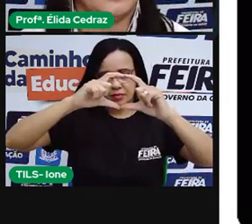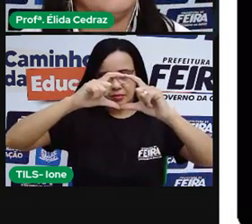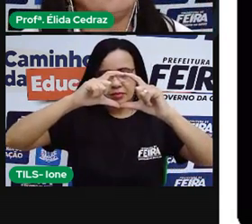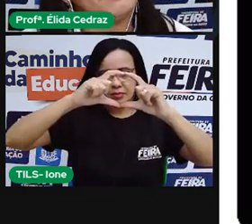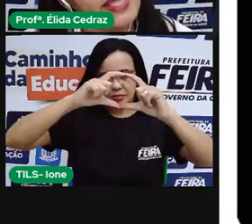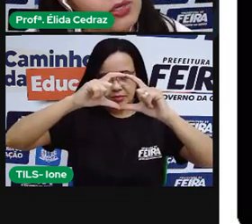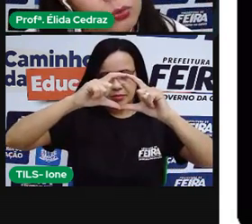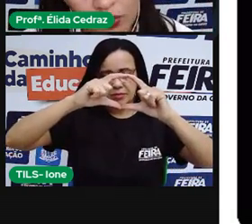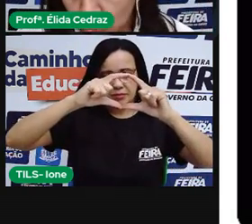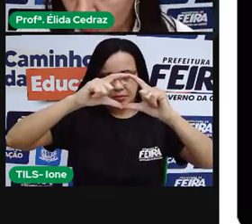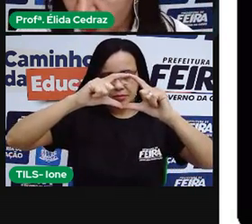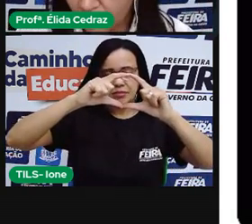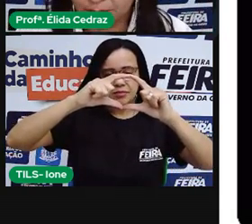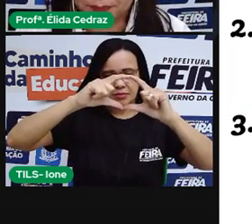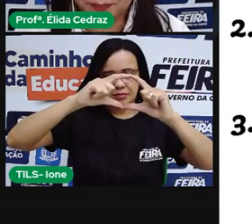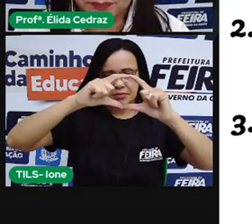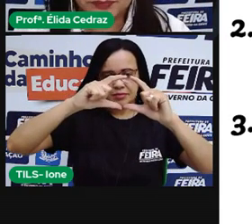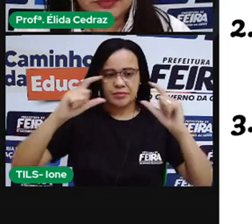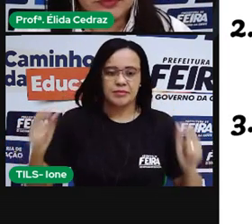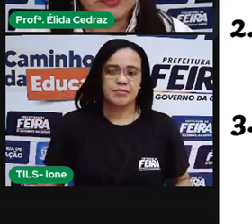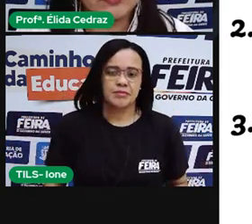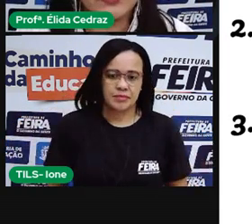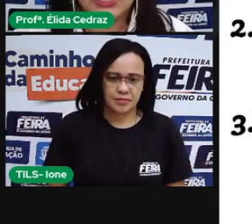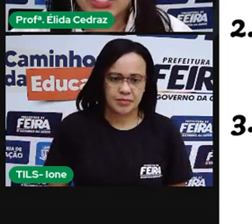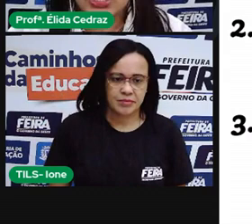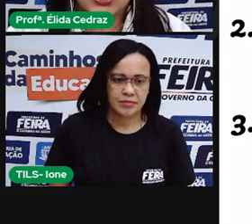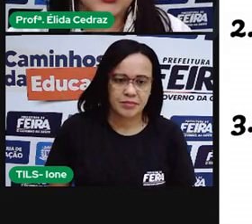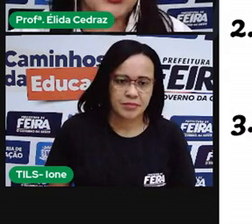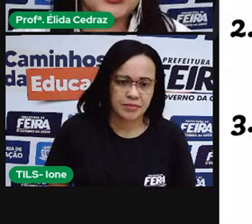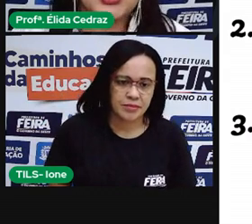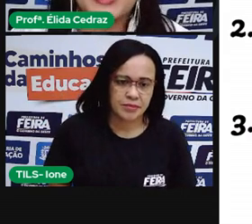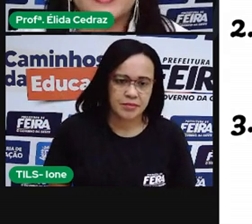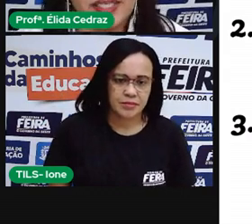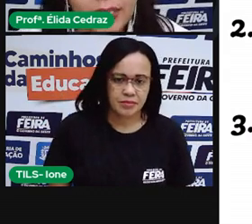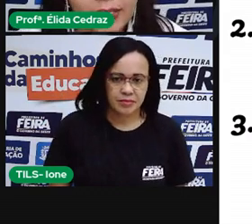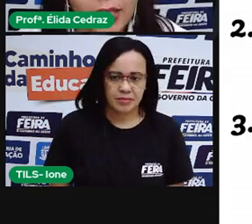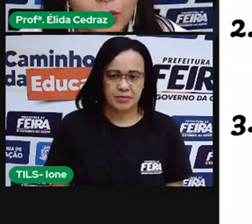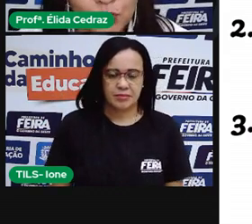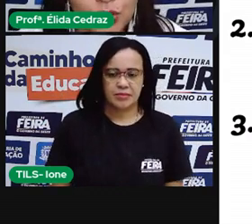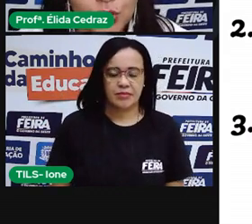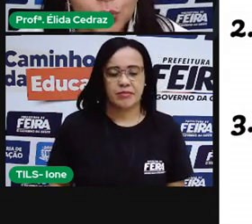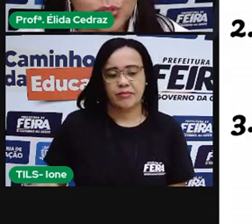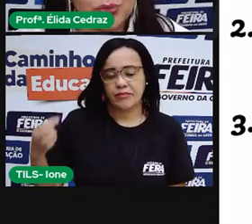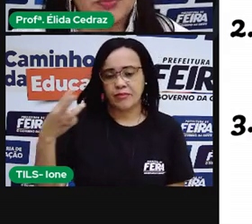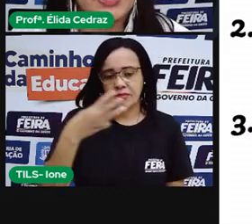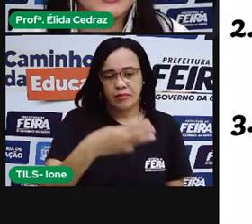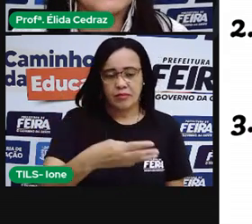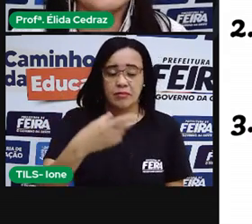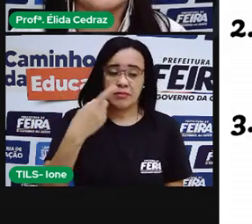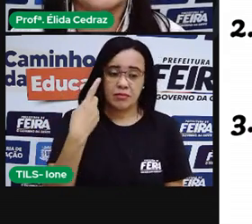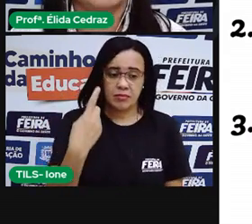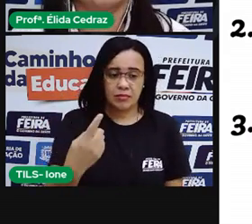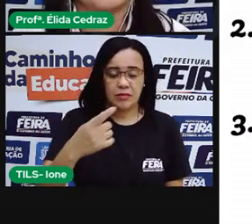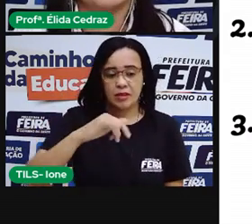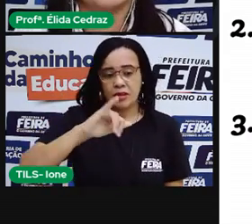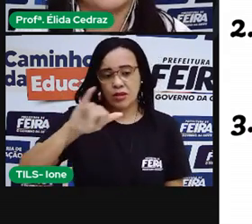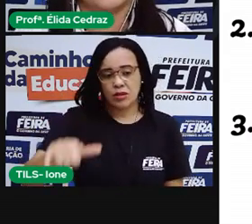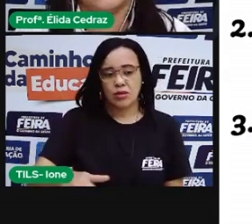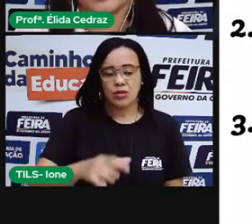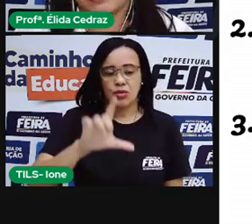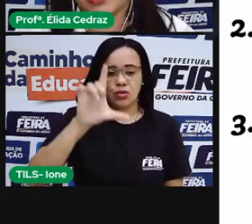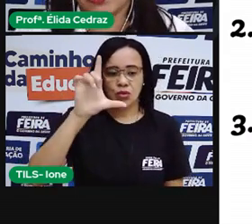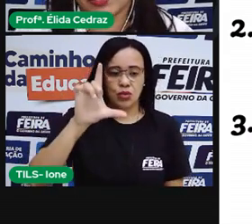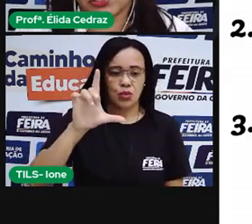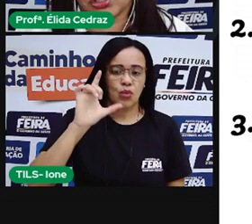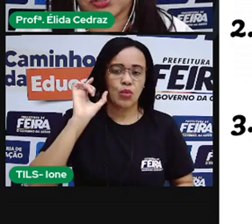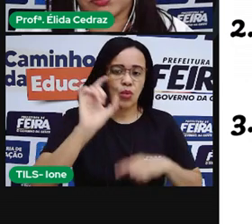chegar na Lua cheia. No dia 31 de julho, inicia a fase da